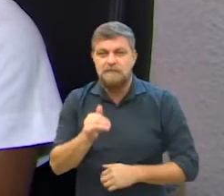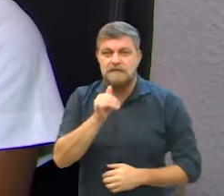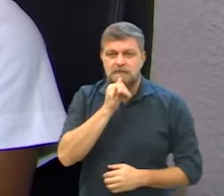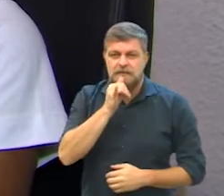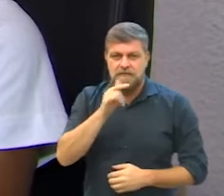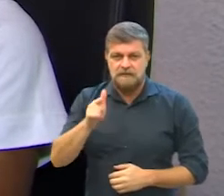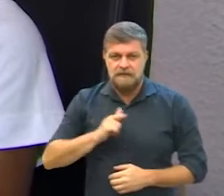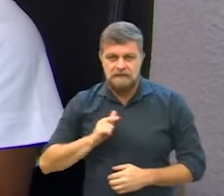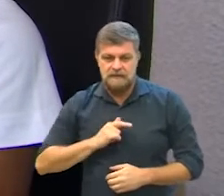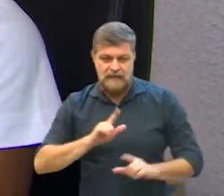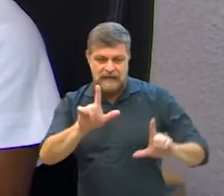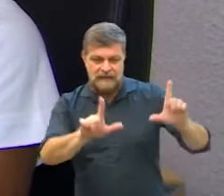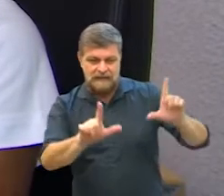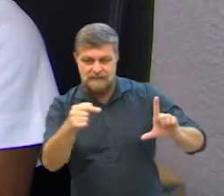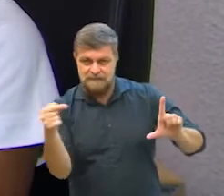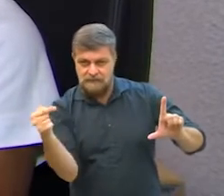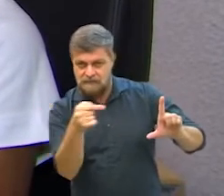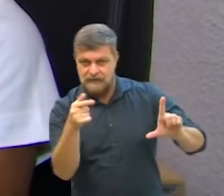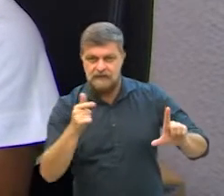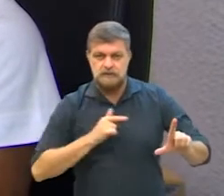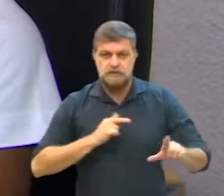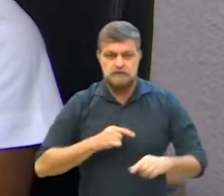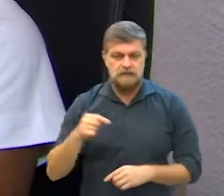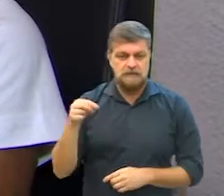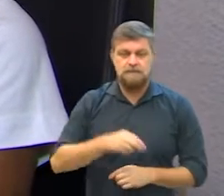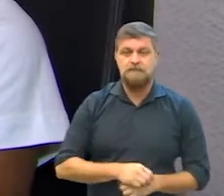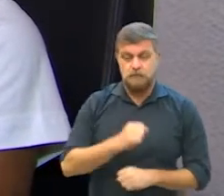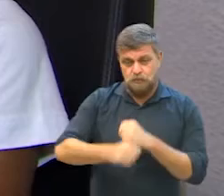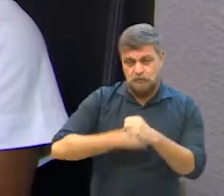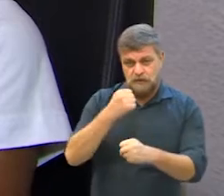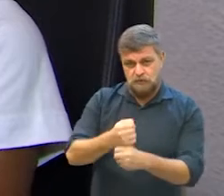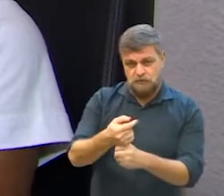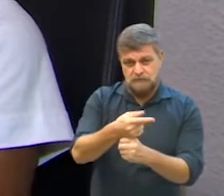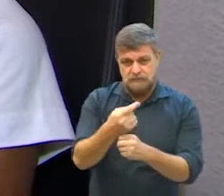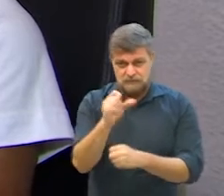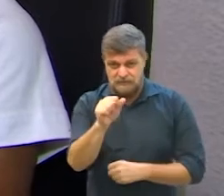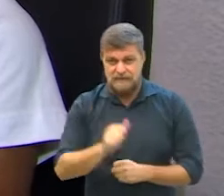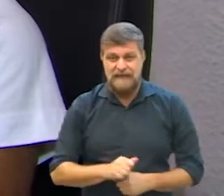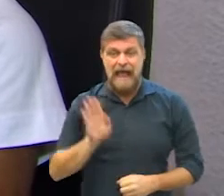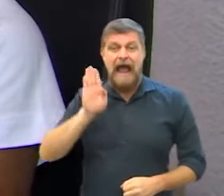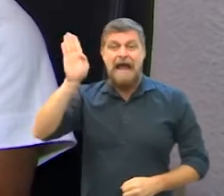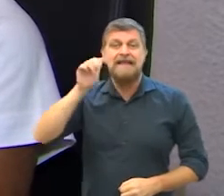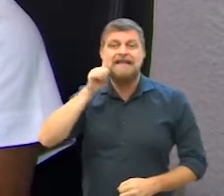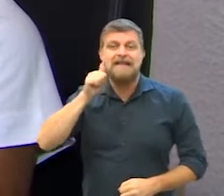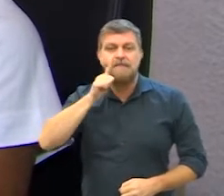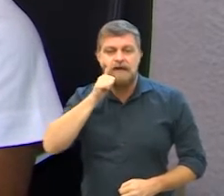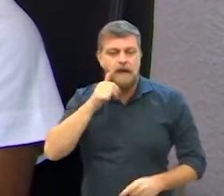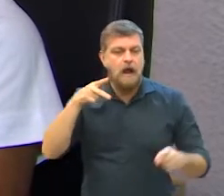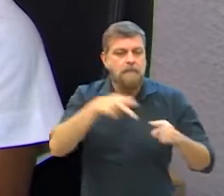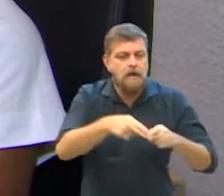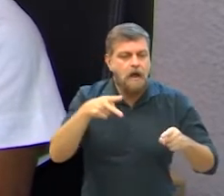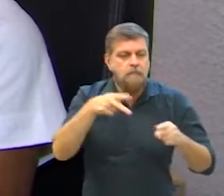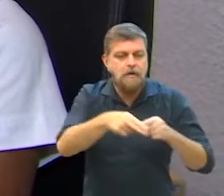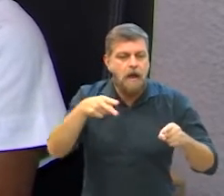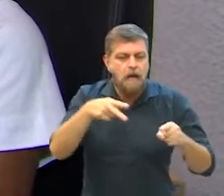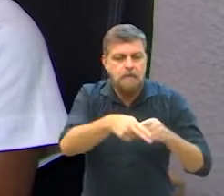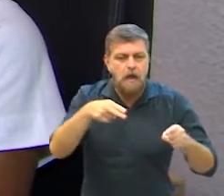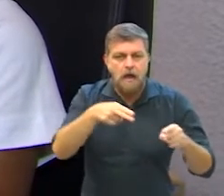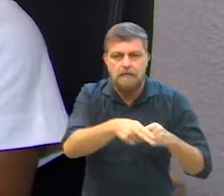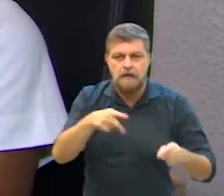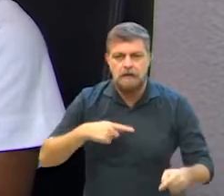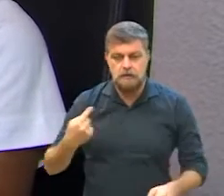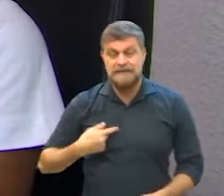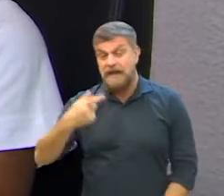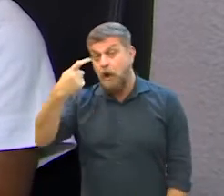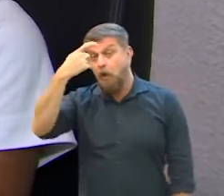como, por exemplo, você ir num programa de televisão, Manuela Dávila, em 2018, ela ser mais interrompida do que os homens. Então, para a gente